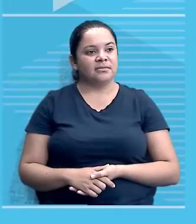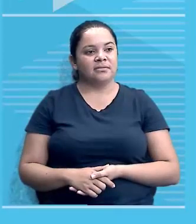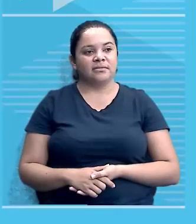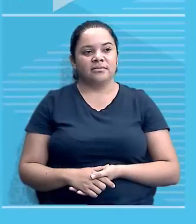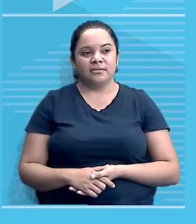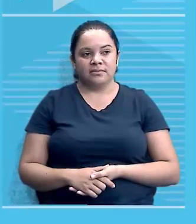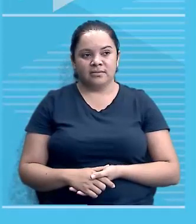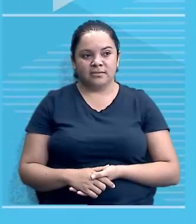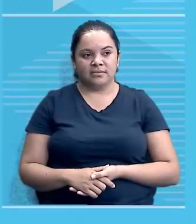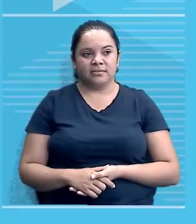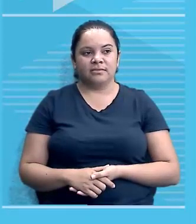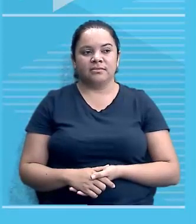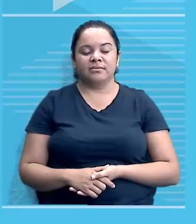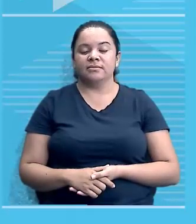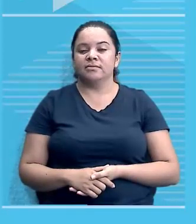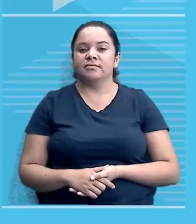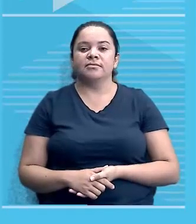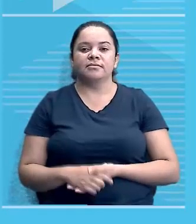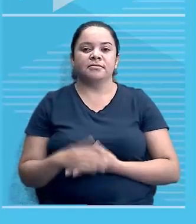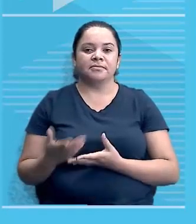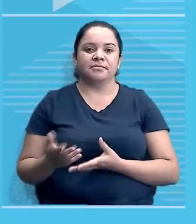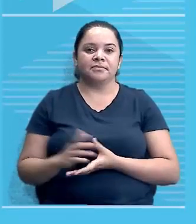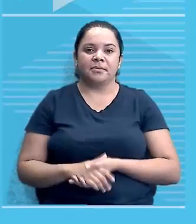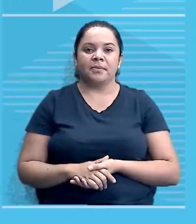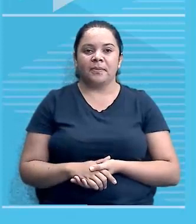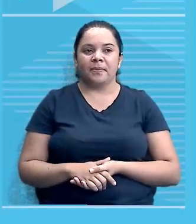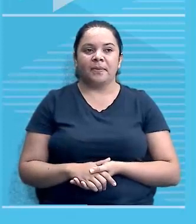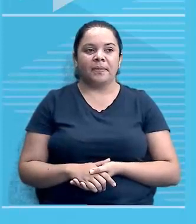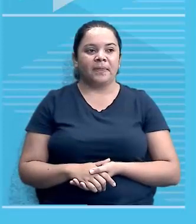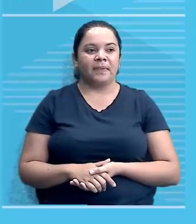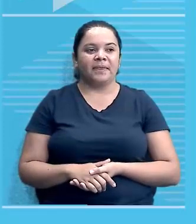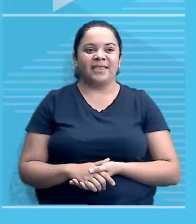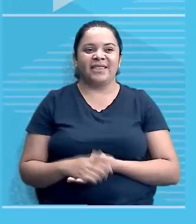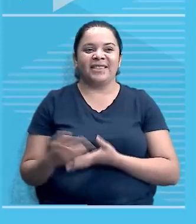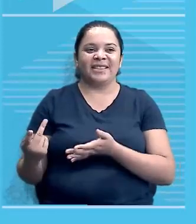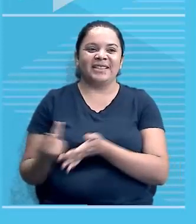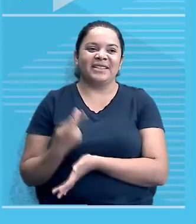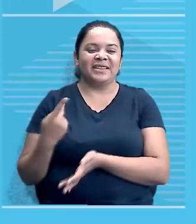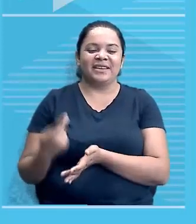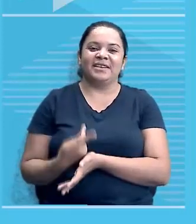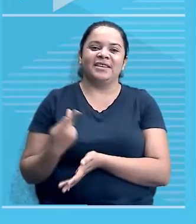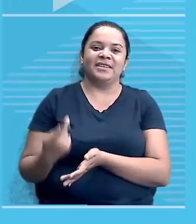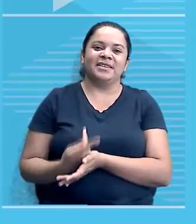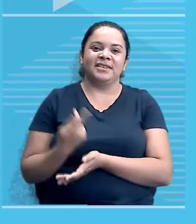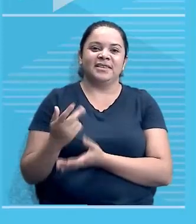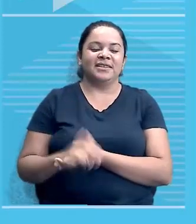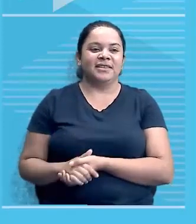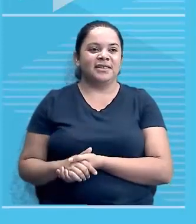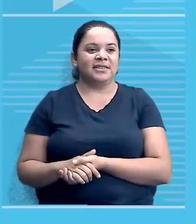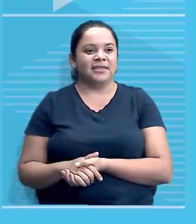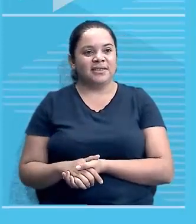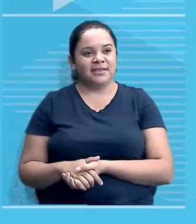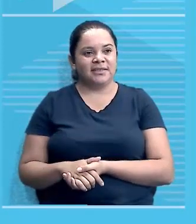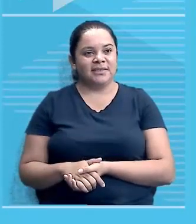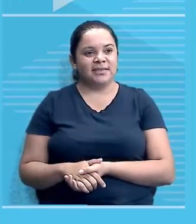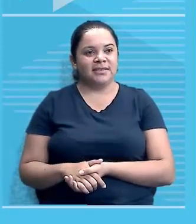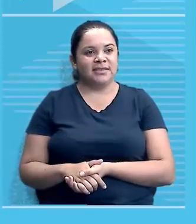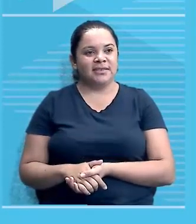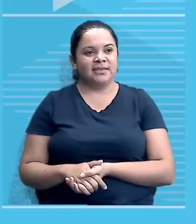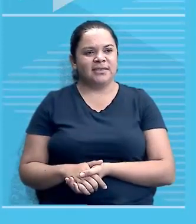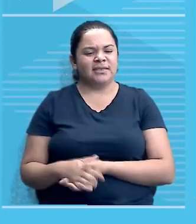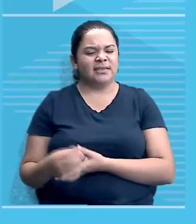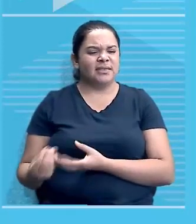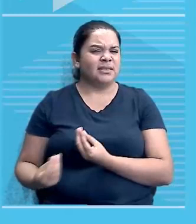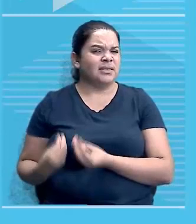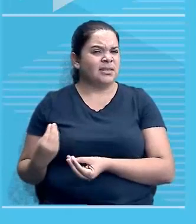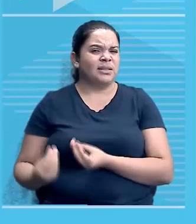os povos e regiões envolvidos. Um E bem grande de errado. Meu irmão, minha irmã, que história